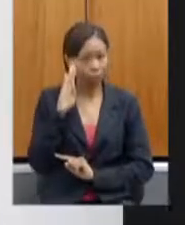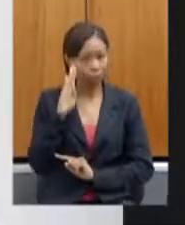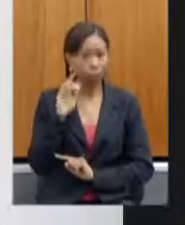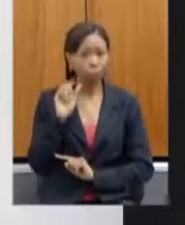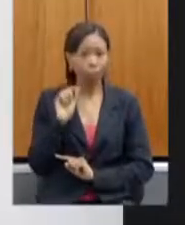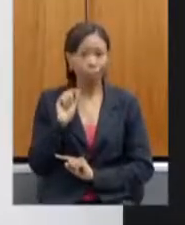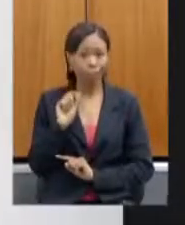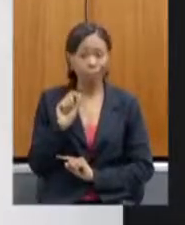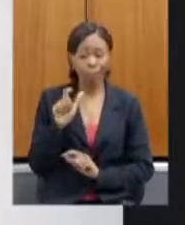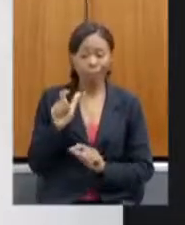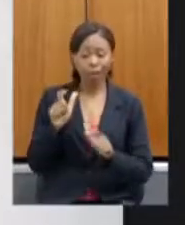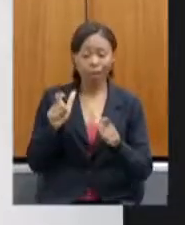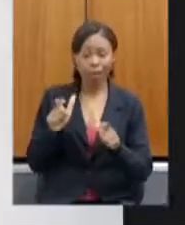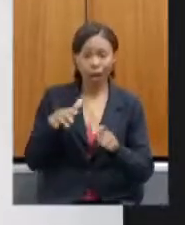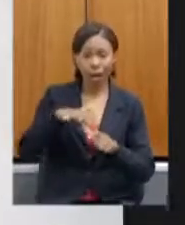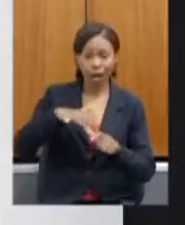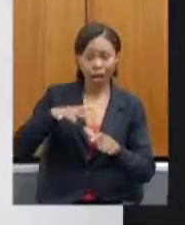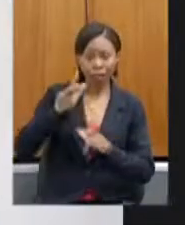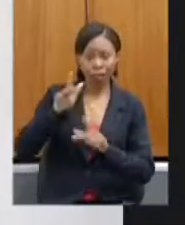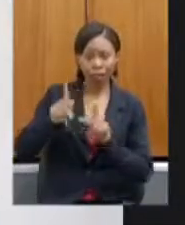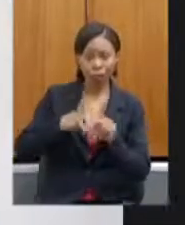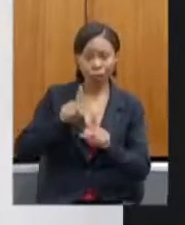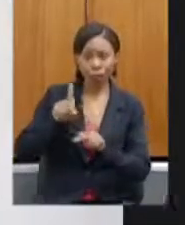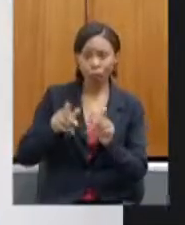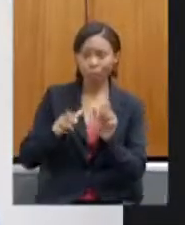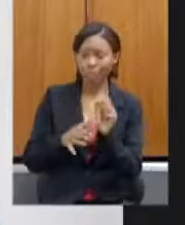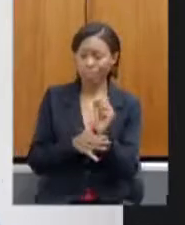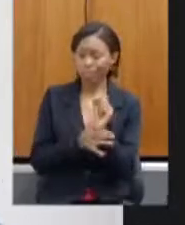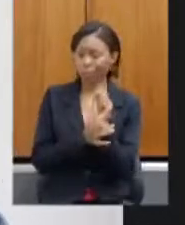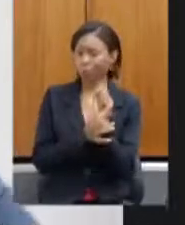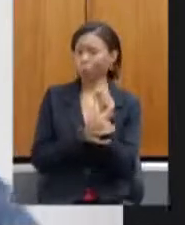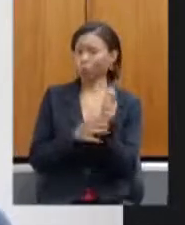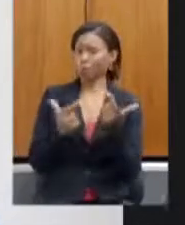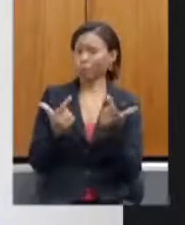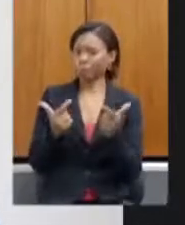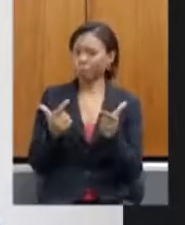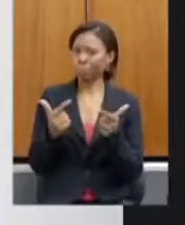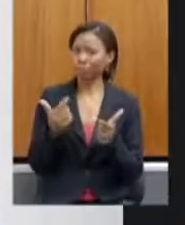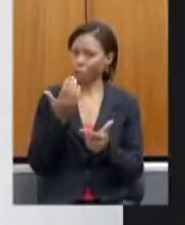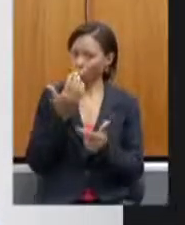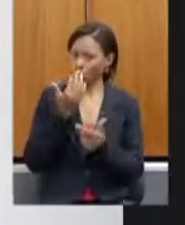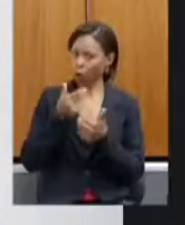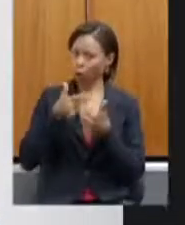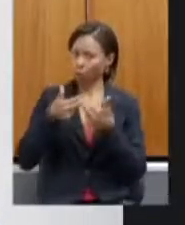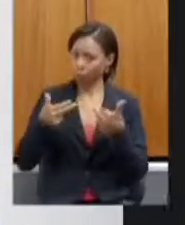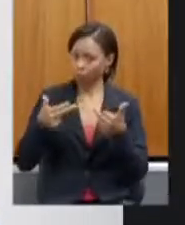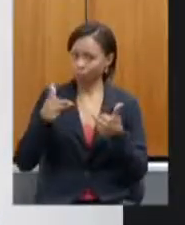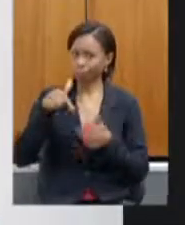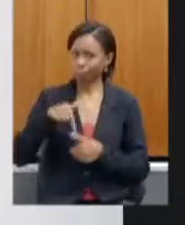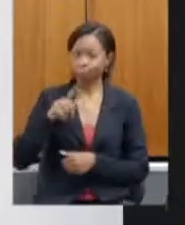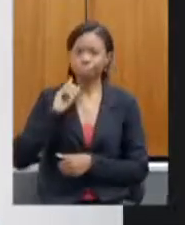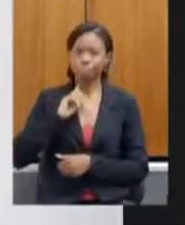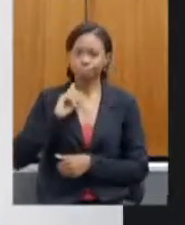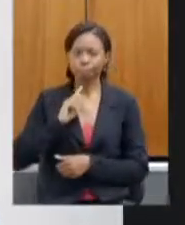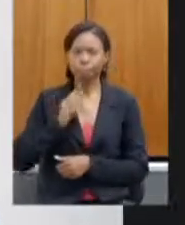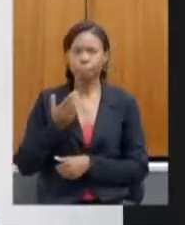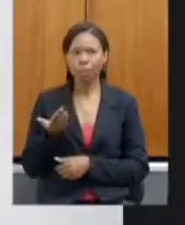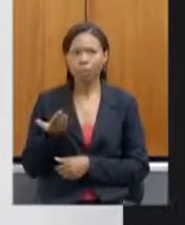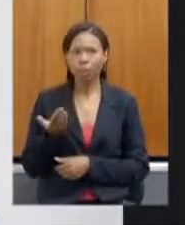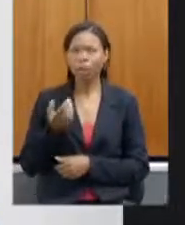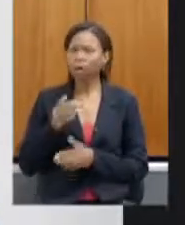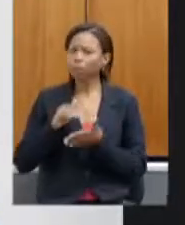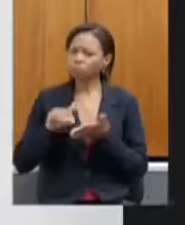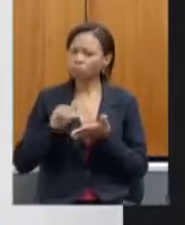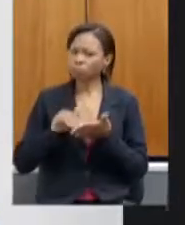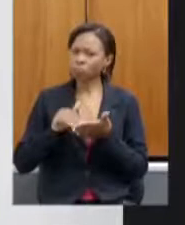situação de insegurança alimentar no Estado. Nós percebemos na exposição da secretária que